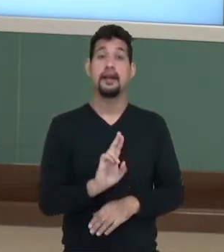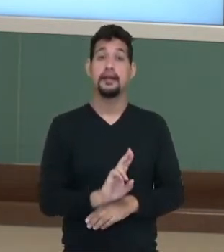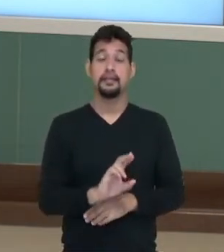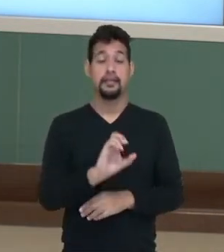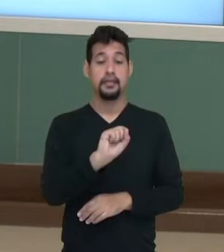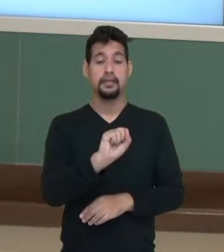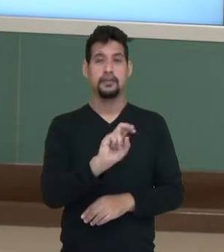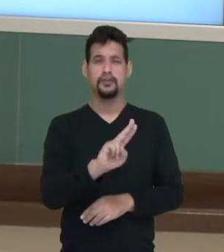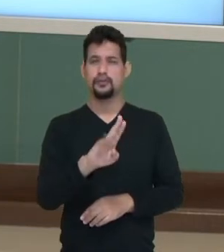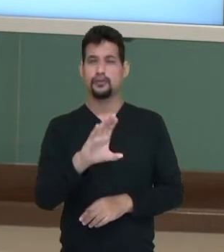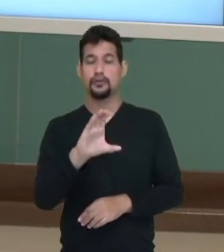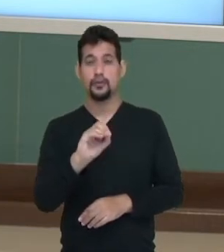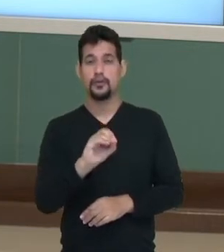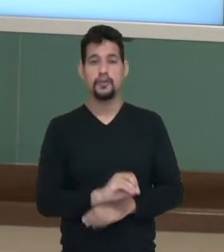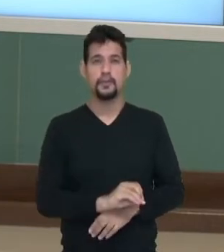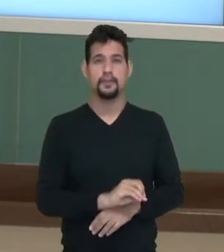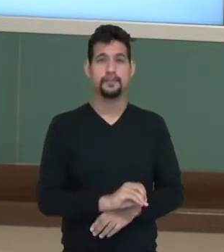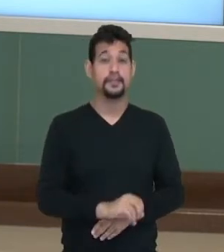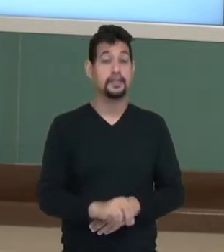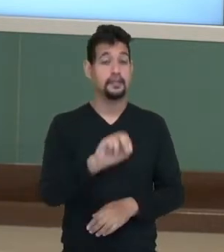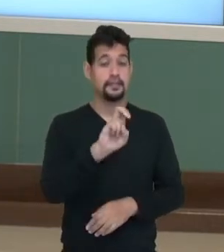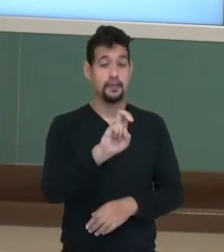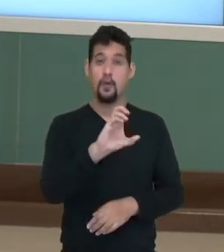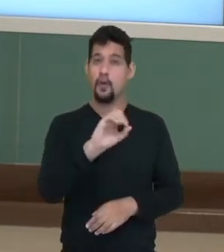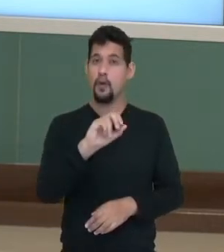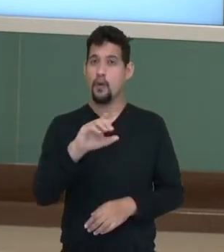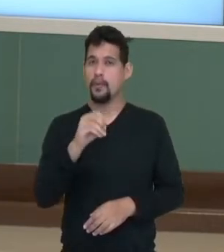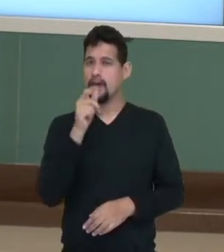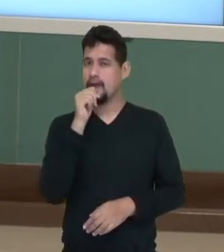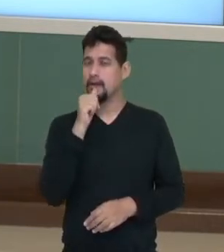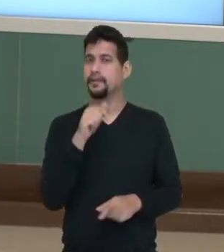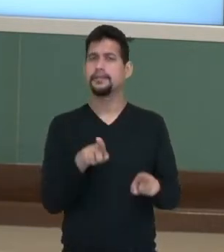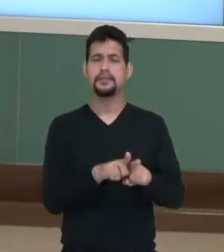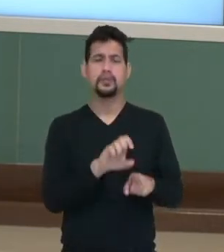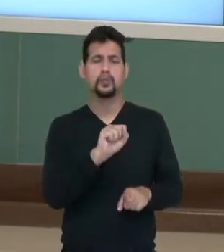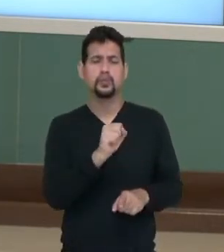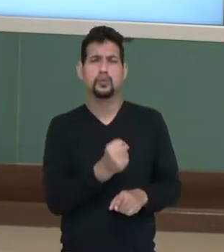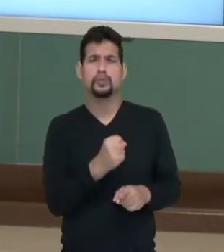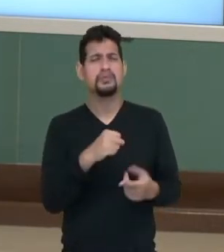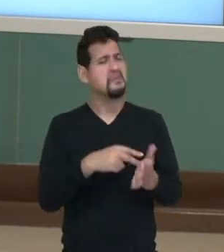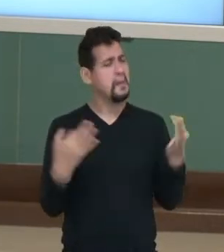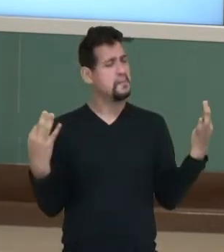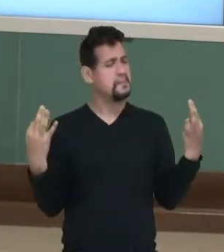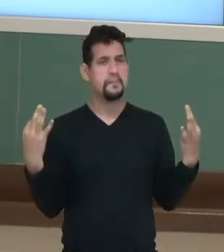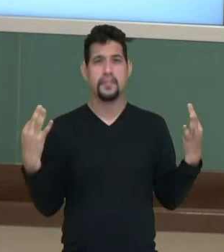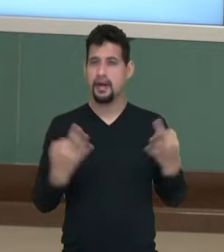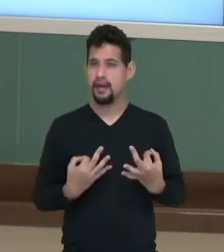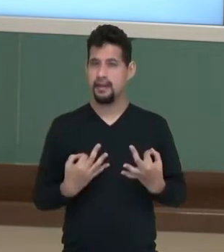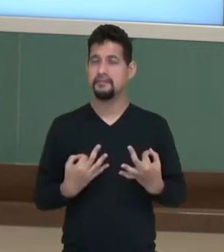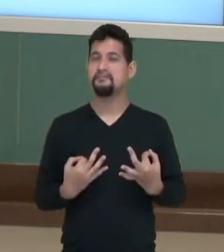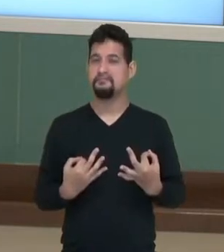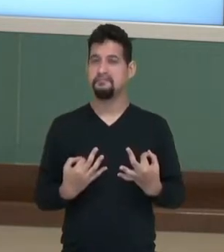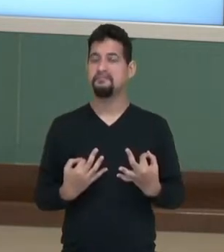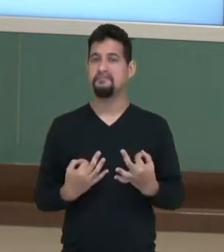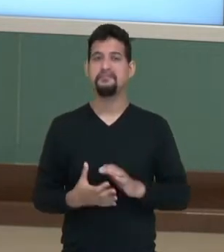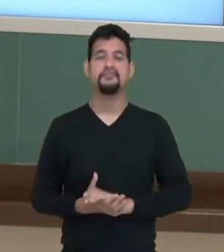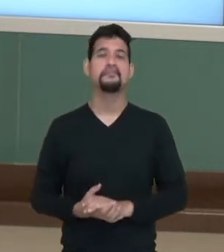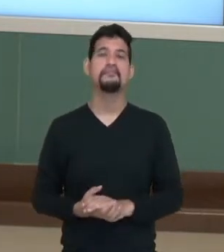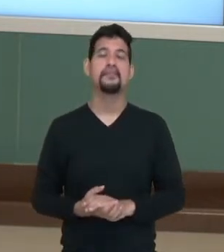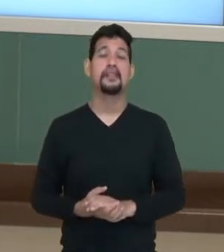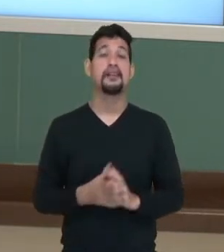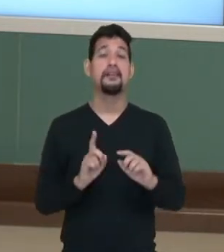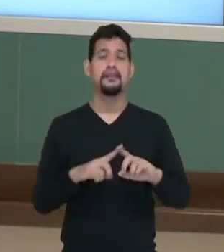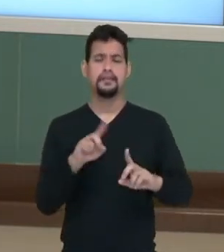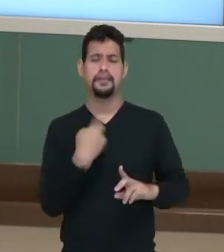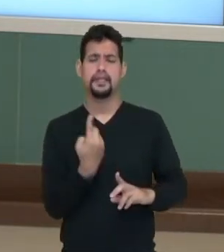suco concentrado para cinco copos de água. Aí o suco vai ficar perfeito. Pois bem, e que para